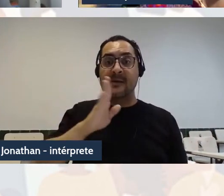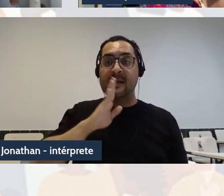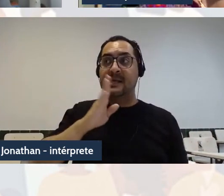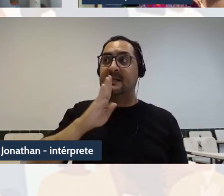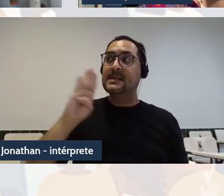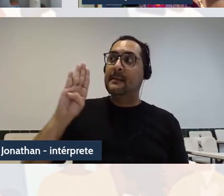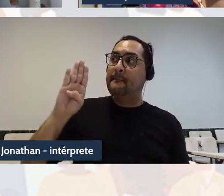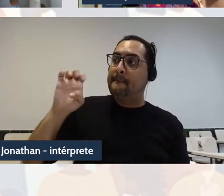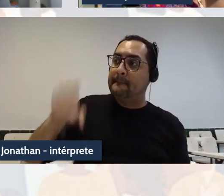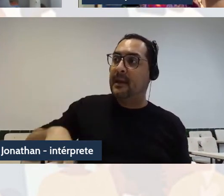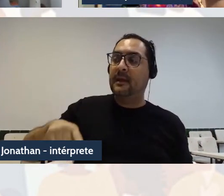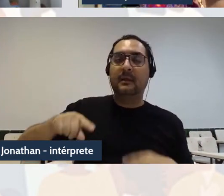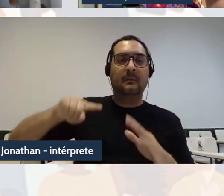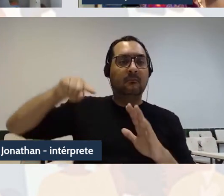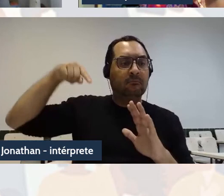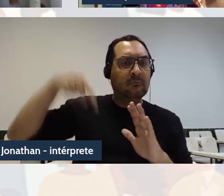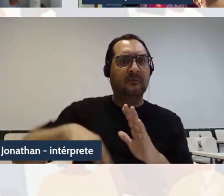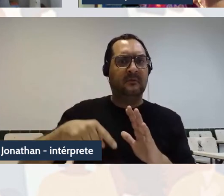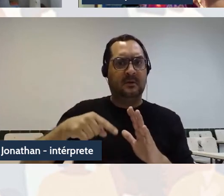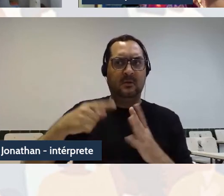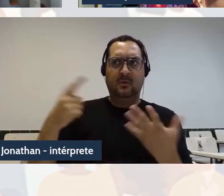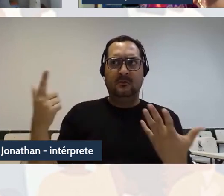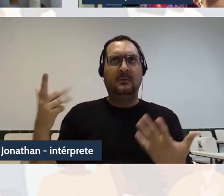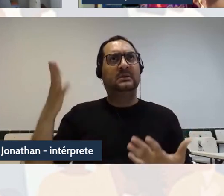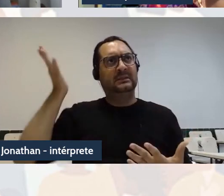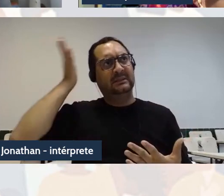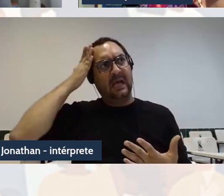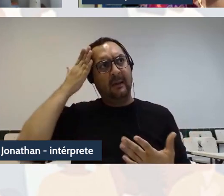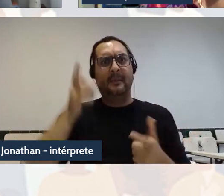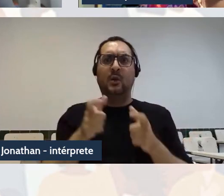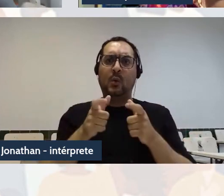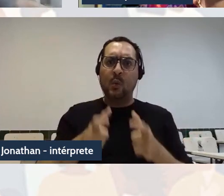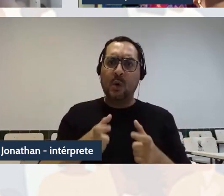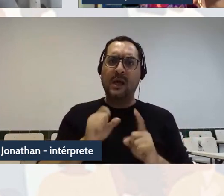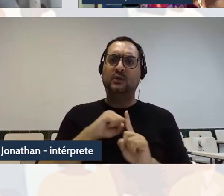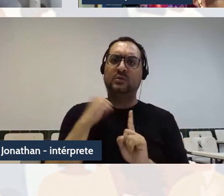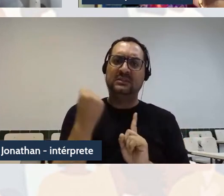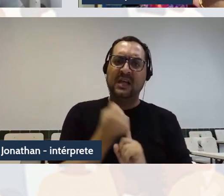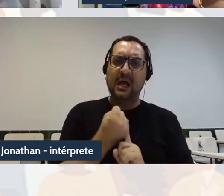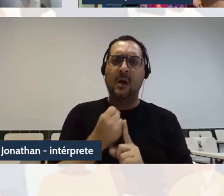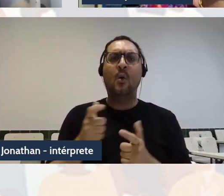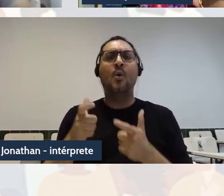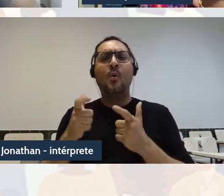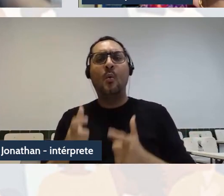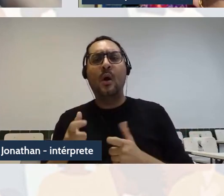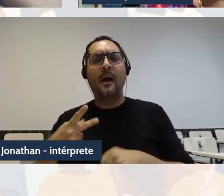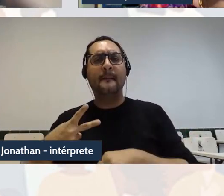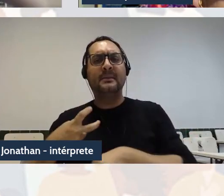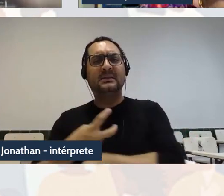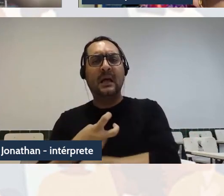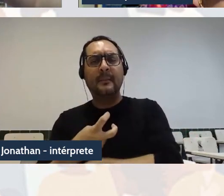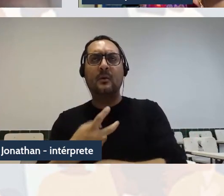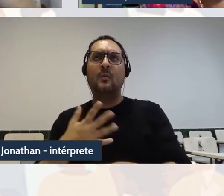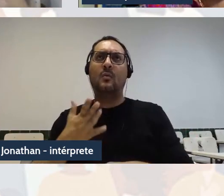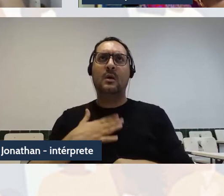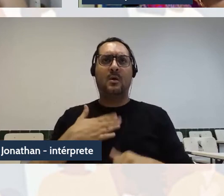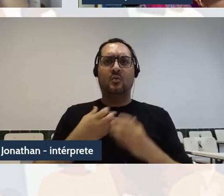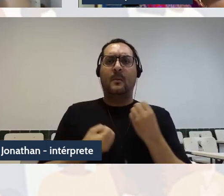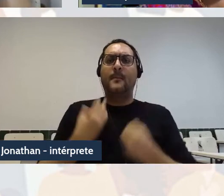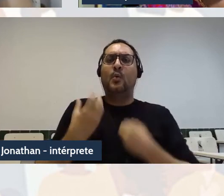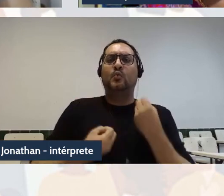essa percepção, né, de que lugar social, de que lugar epistêmico está falando, né, está ali produzindo,